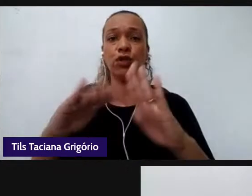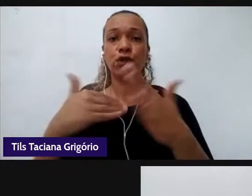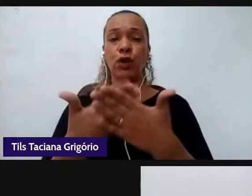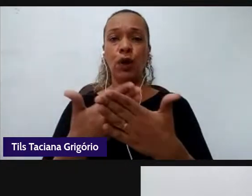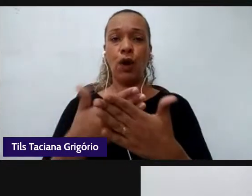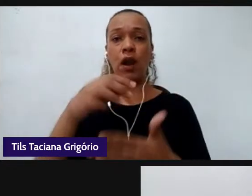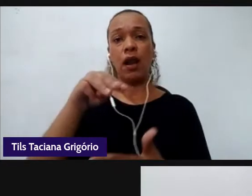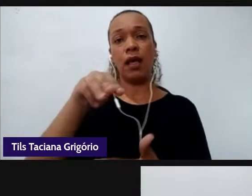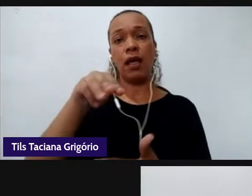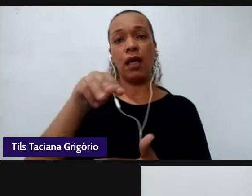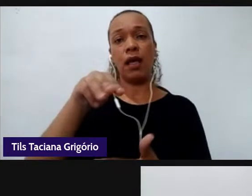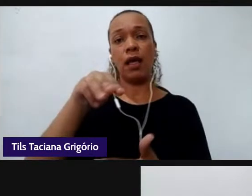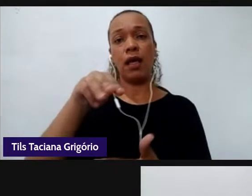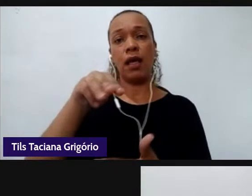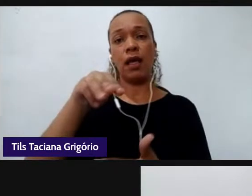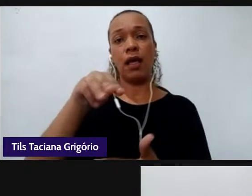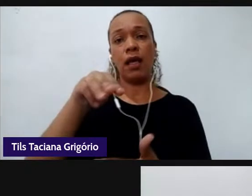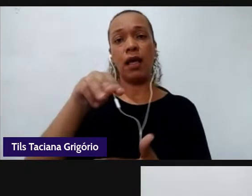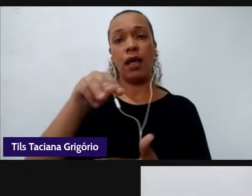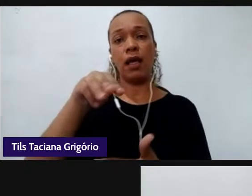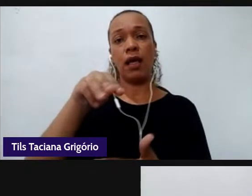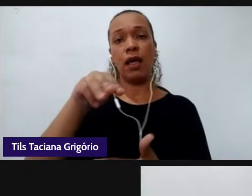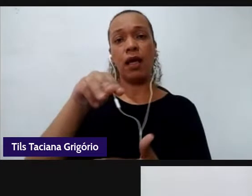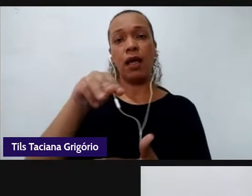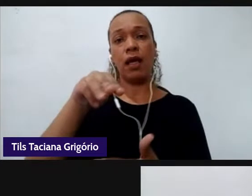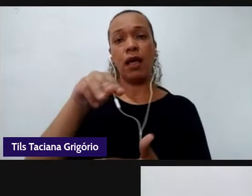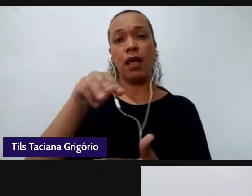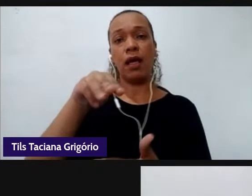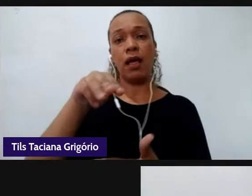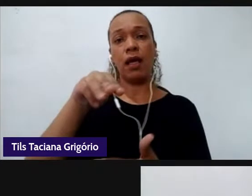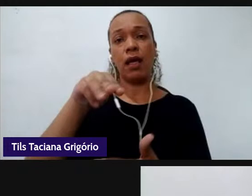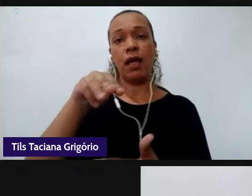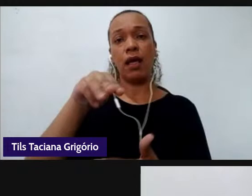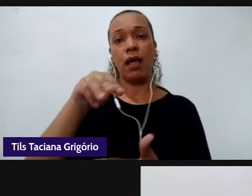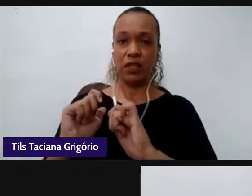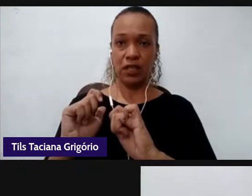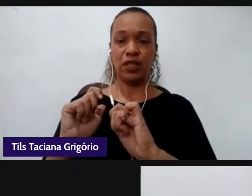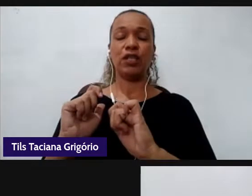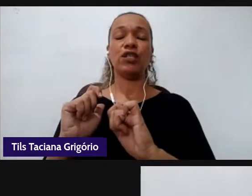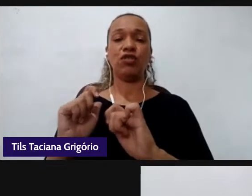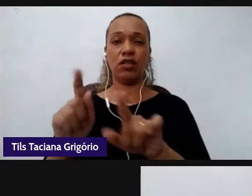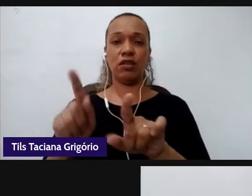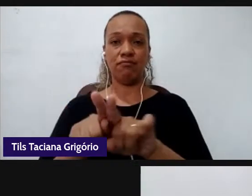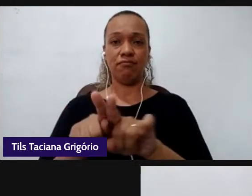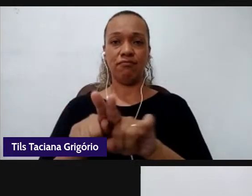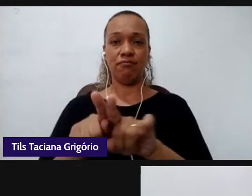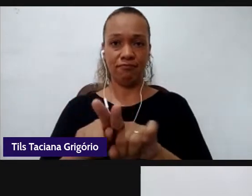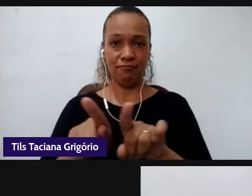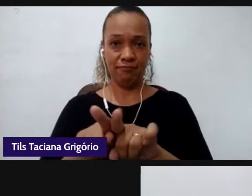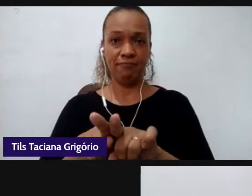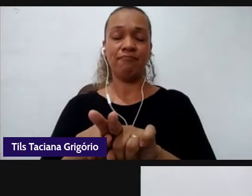Ela foi bocicha, nessa época, pela Secretaria do Estado de Educação e Qualidade do Ensino do Seduq.